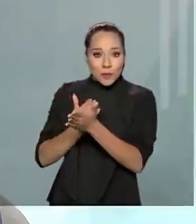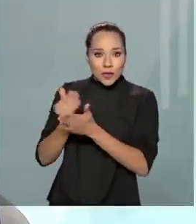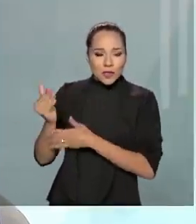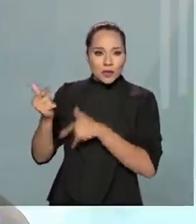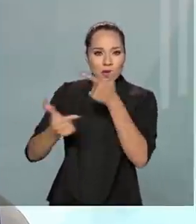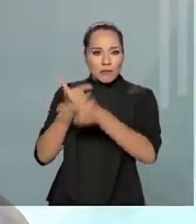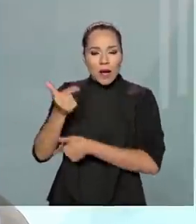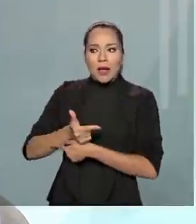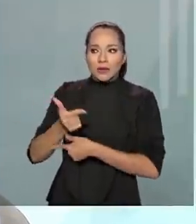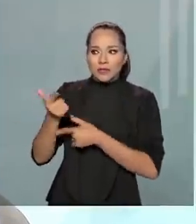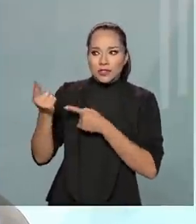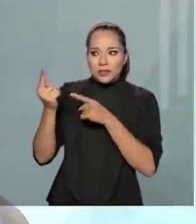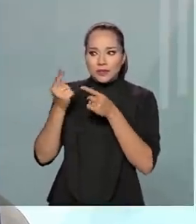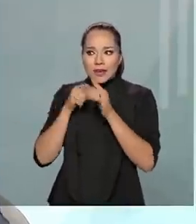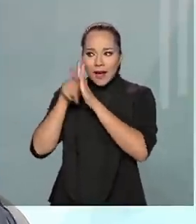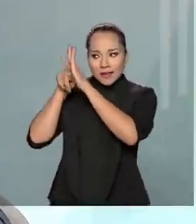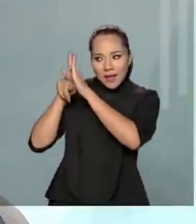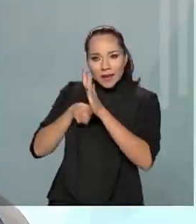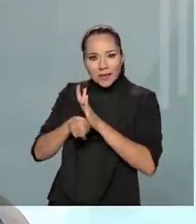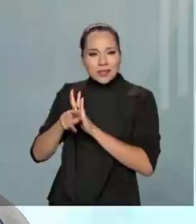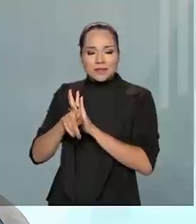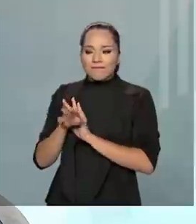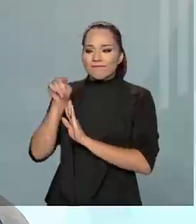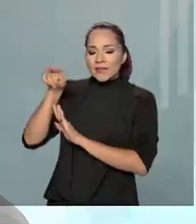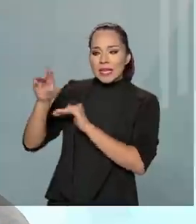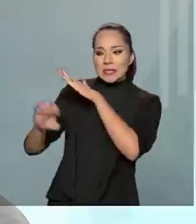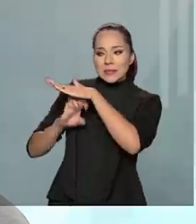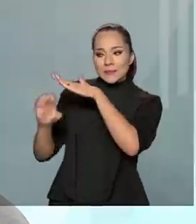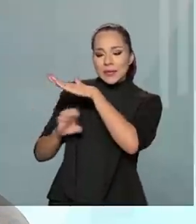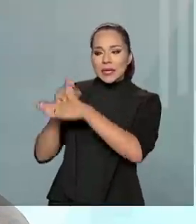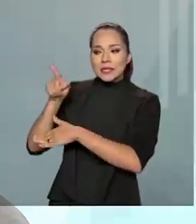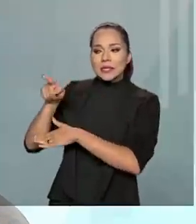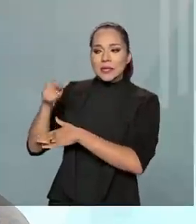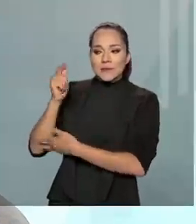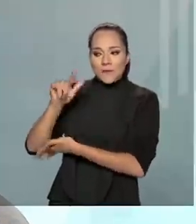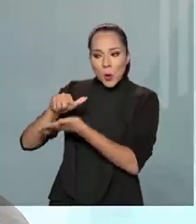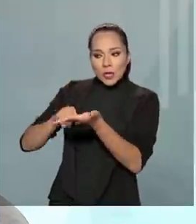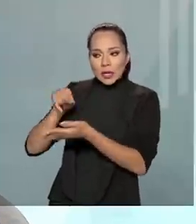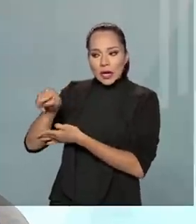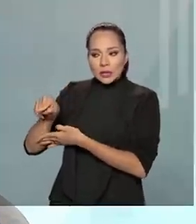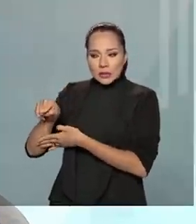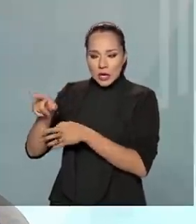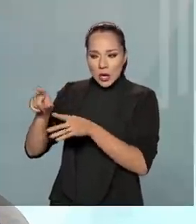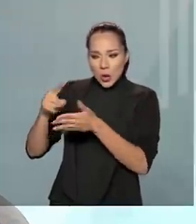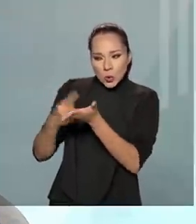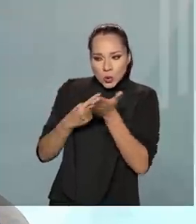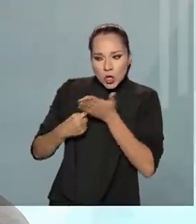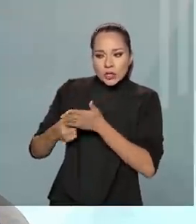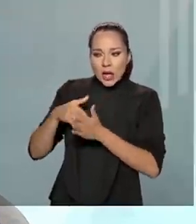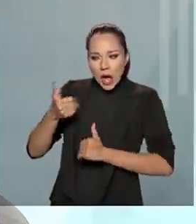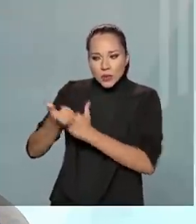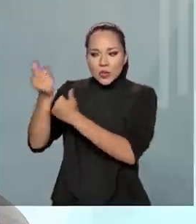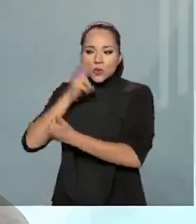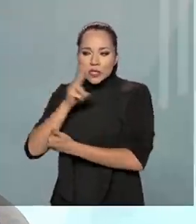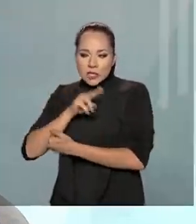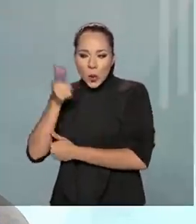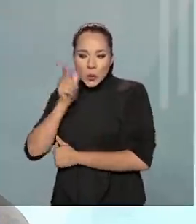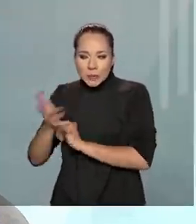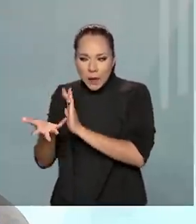de inteligência nesses dados. Então, vamos verificar. Essa empresa que está sendo contratada, será que o sócio dela recebe auxílio emergencial?